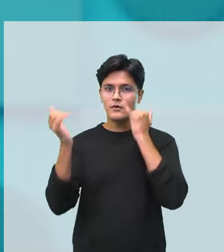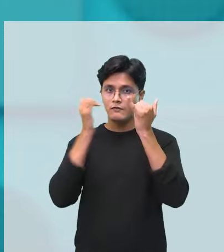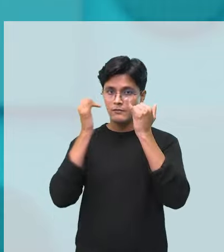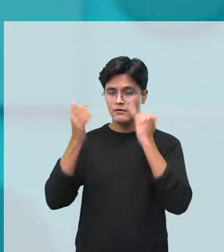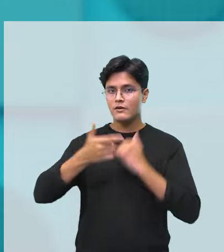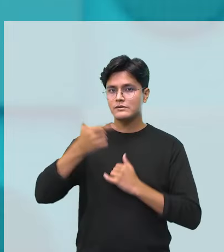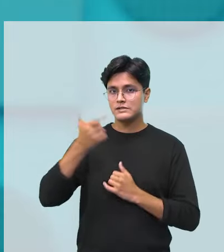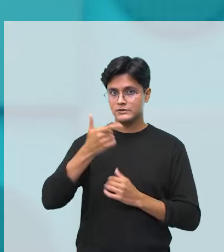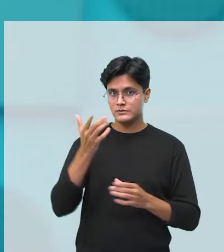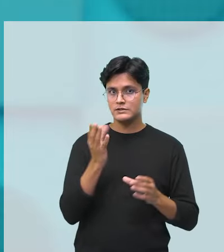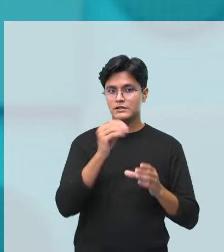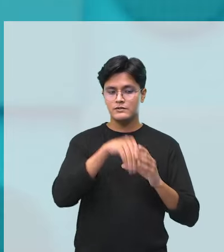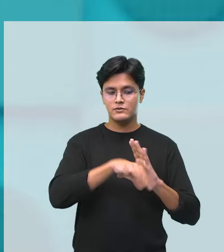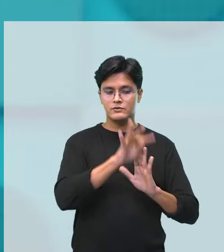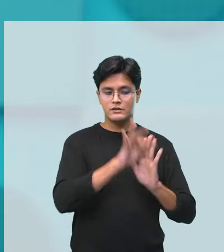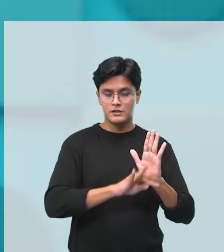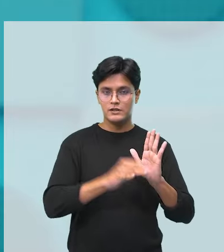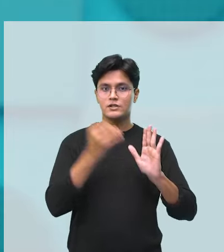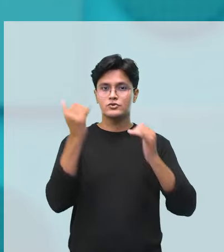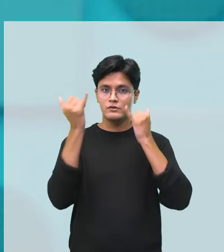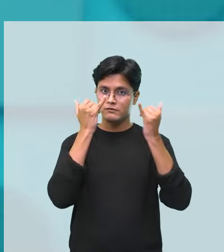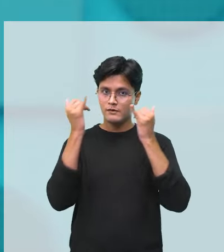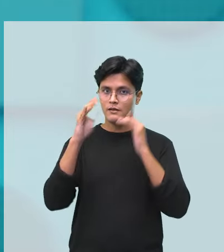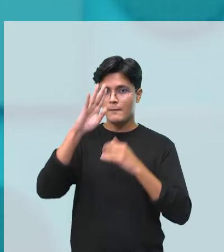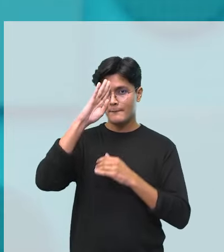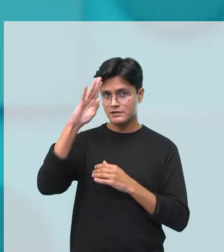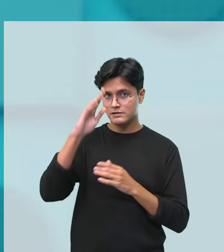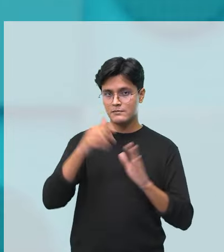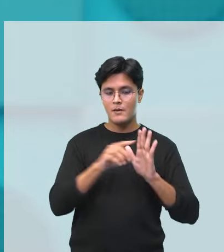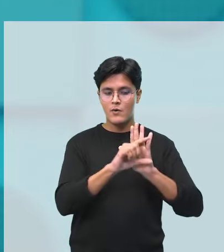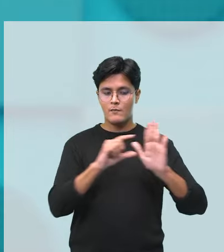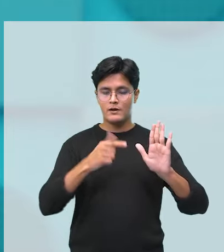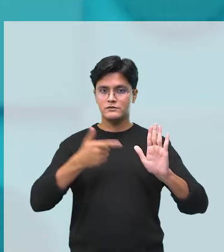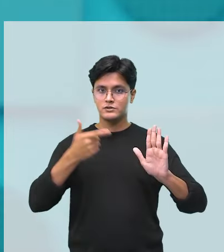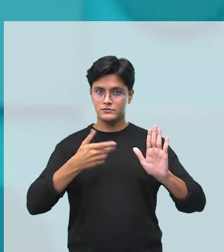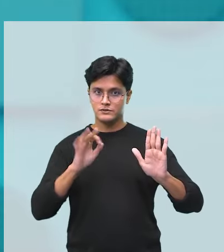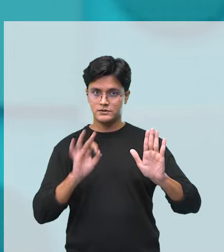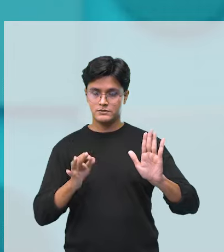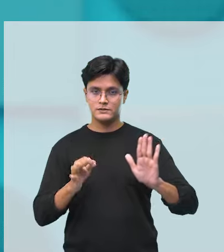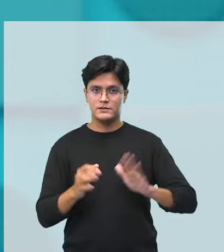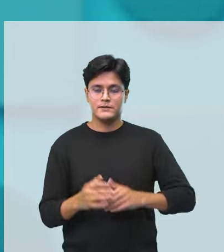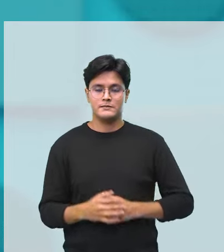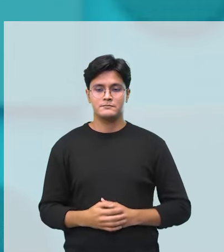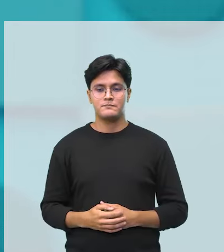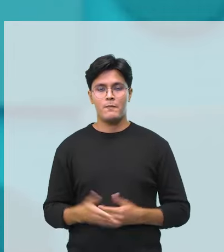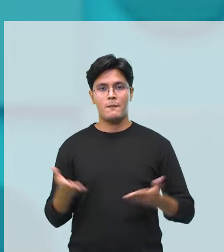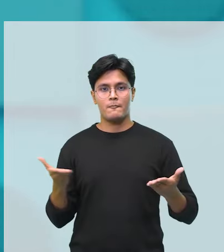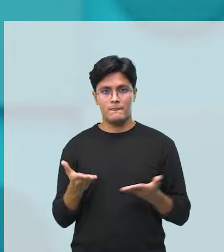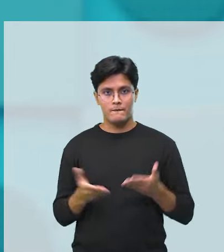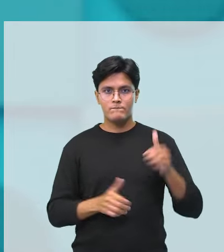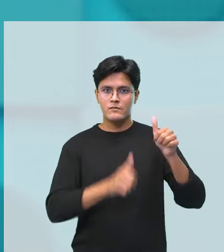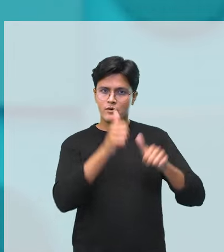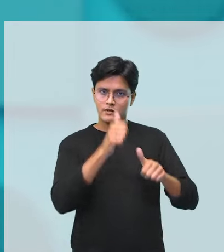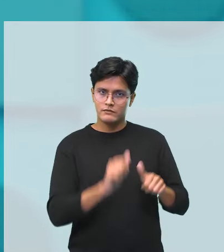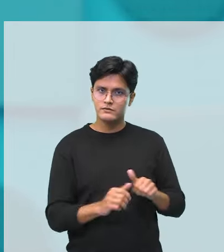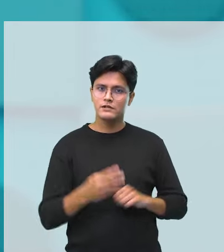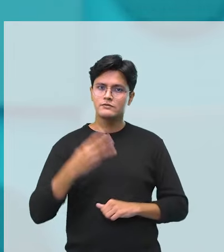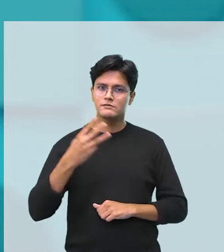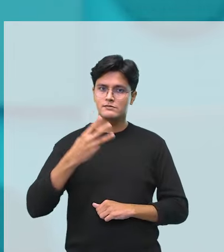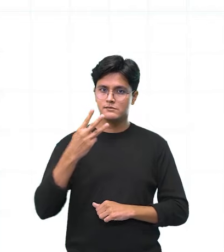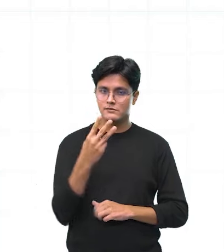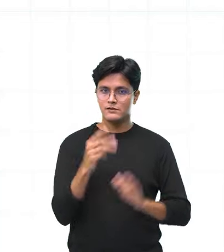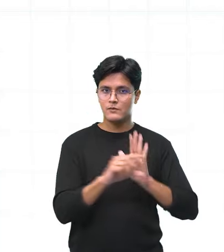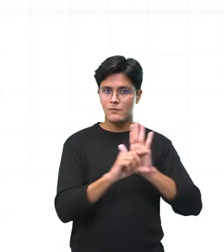uma informação principal lá no nosso segundo parágrafo, certo? Agora vamos analisar o nosso terceiro